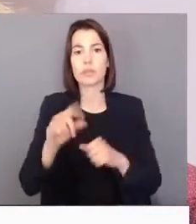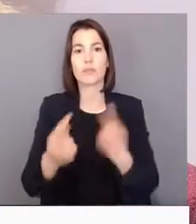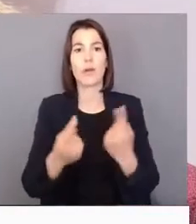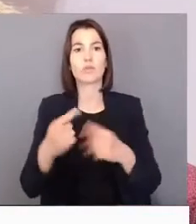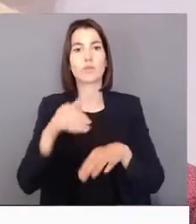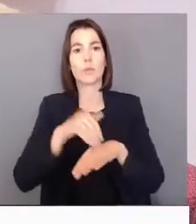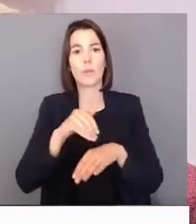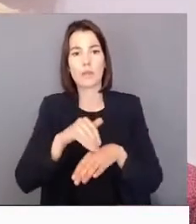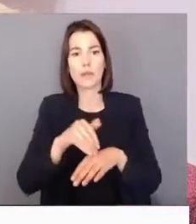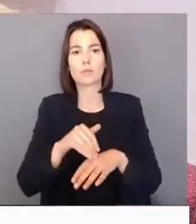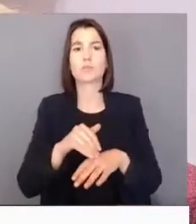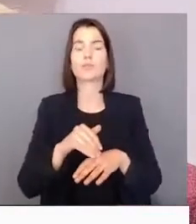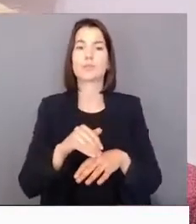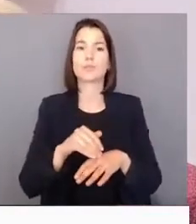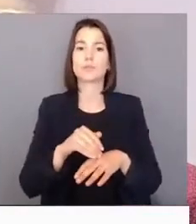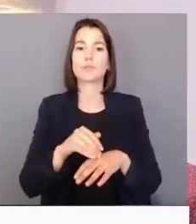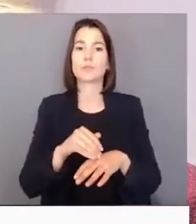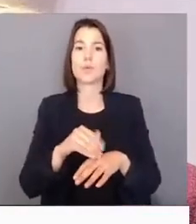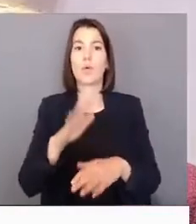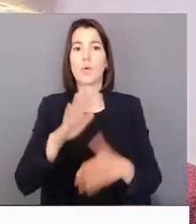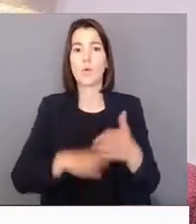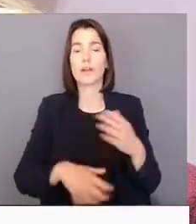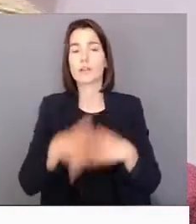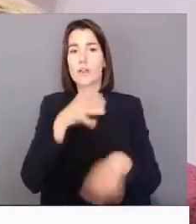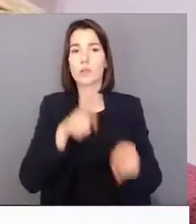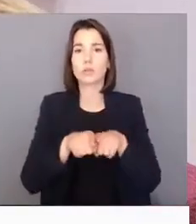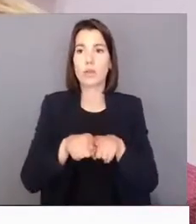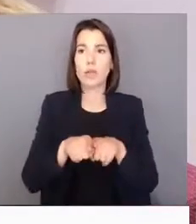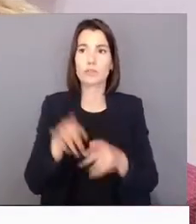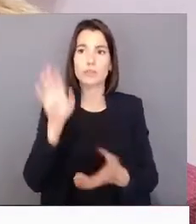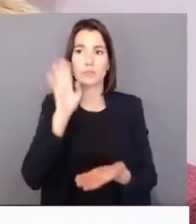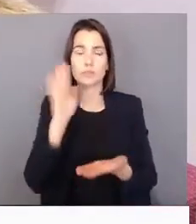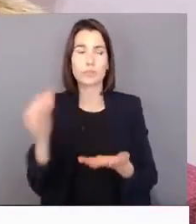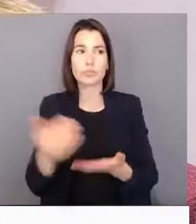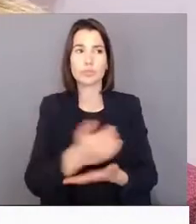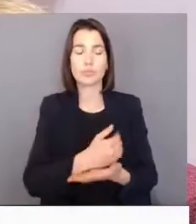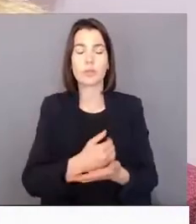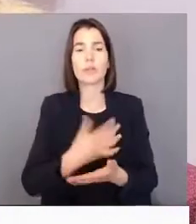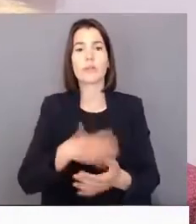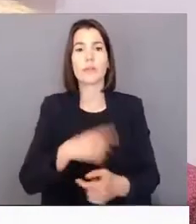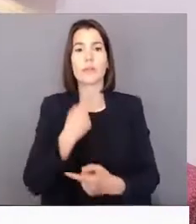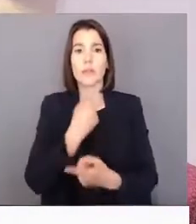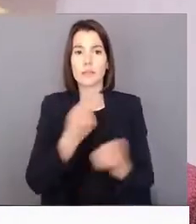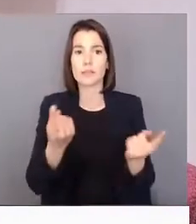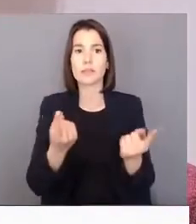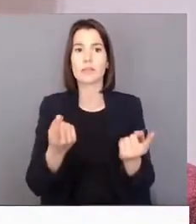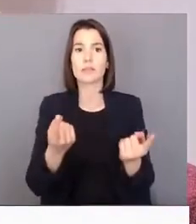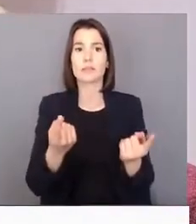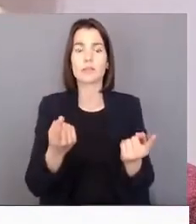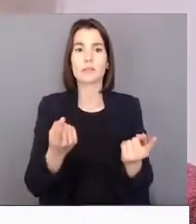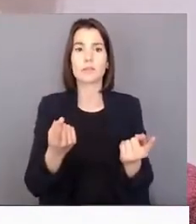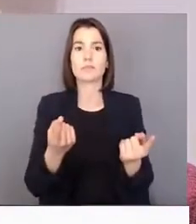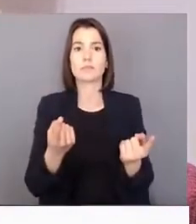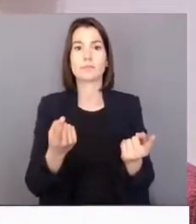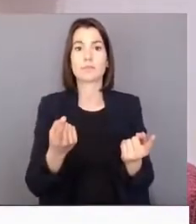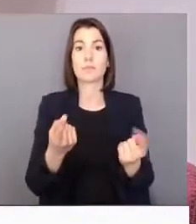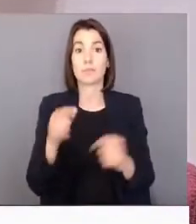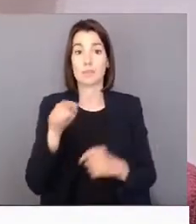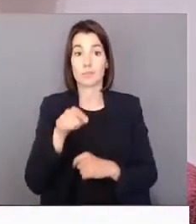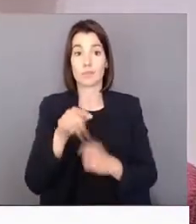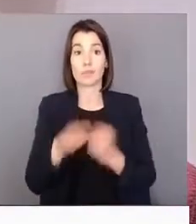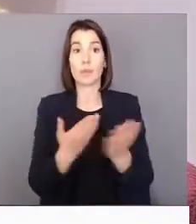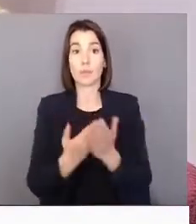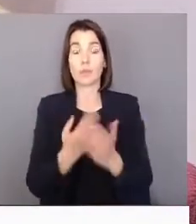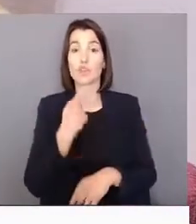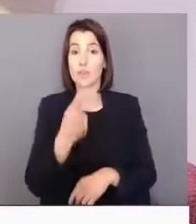dos colegas deputados, só dizer que o que esta proposta diz não é que a